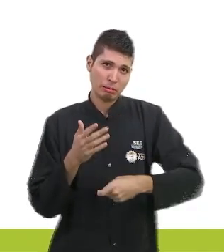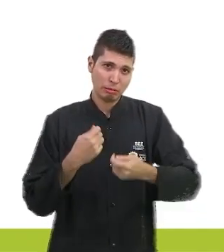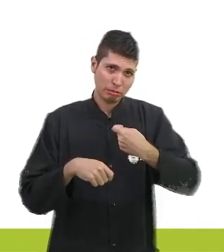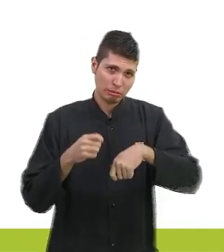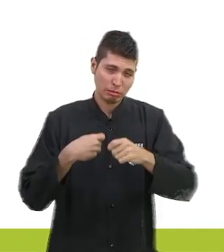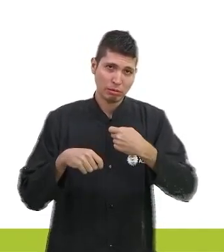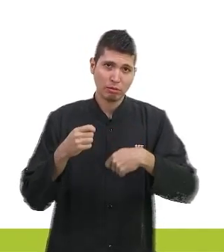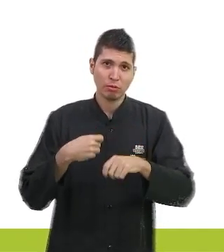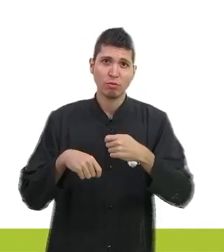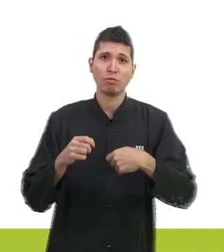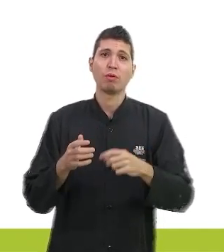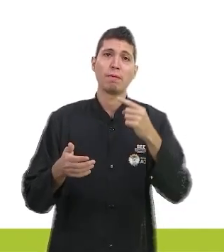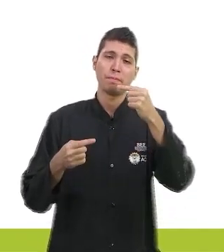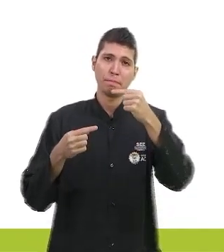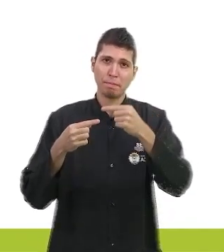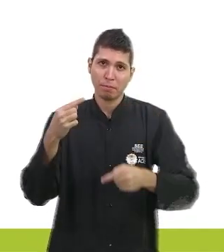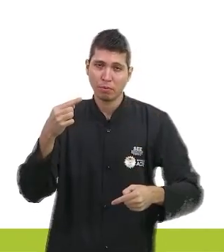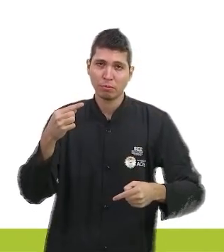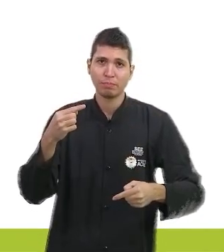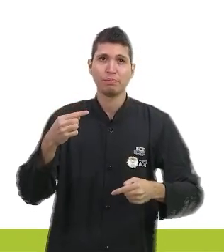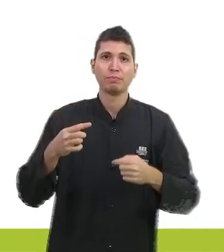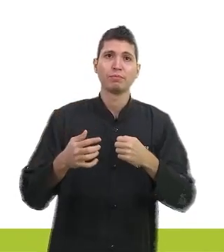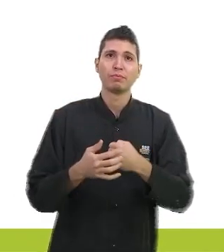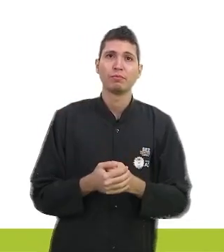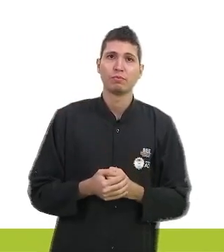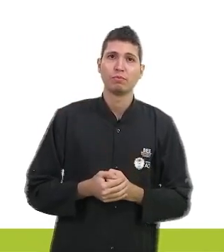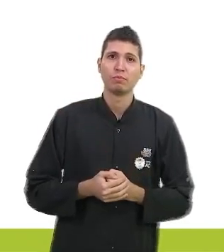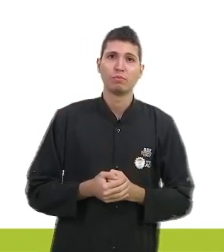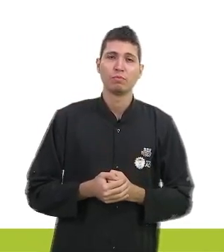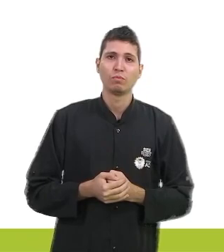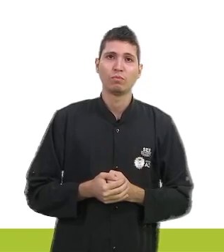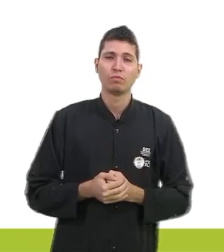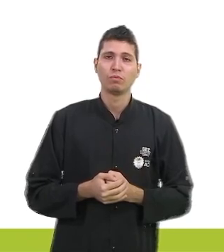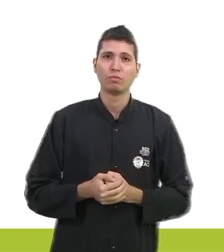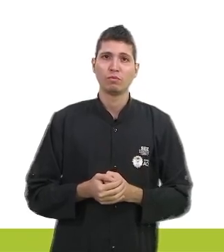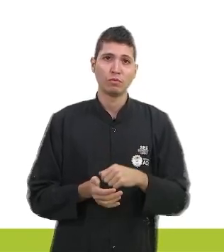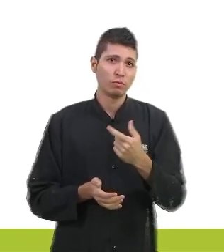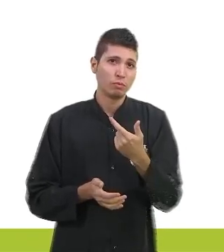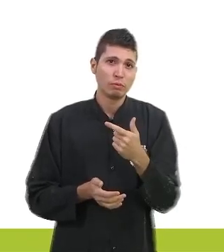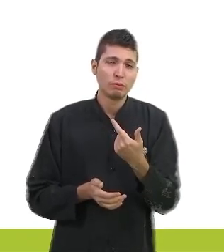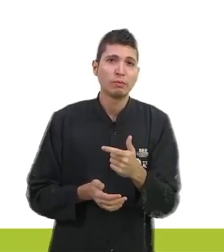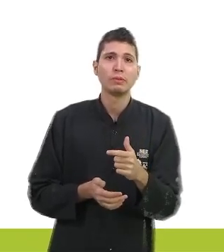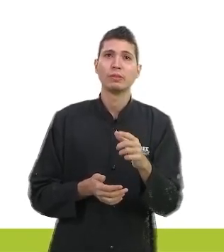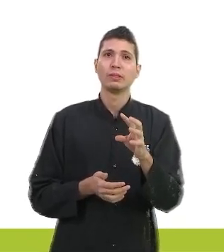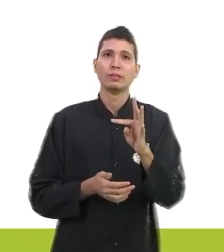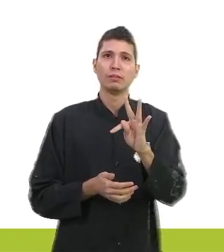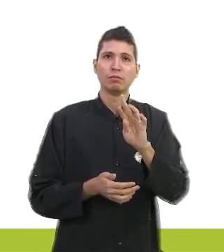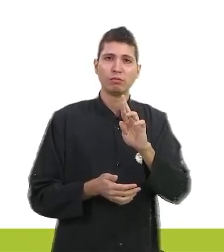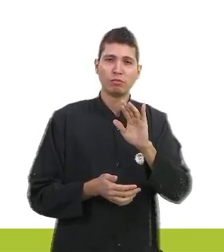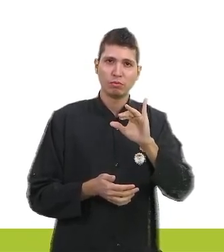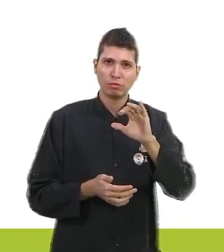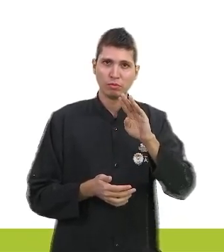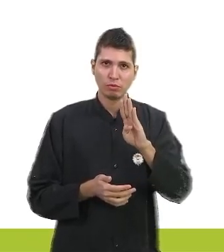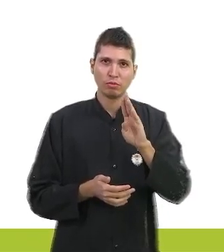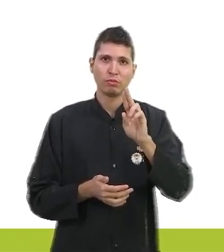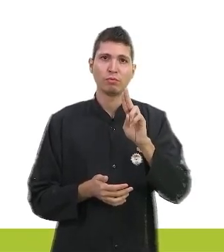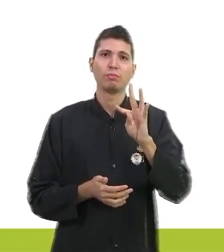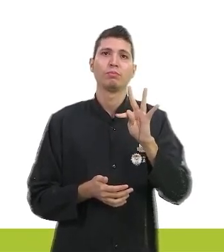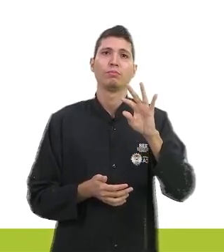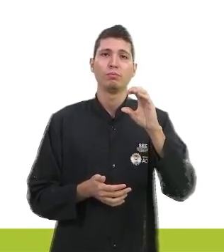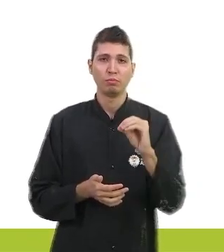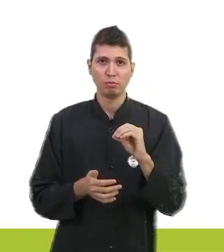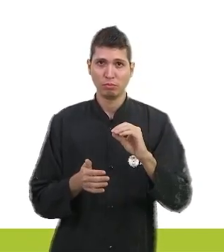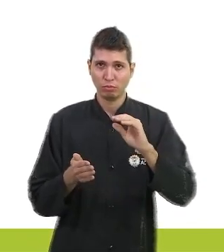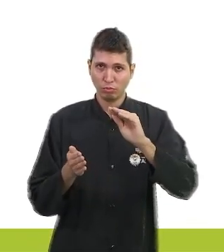performance é proibida. Além disso, também não há incidência de tributos. Os rendimentos da caderneta não